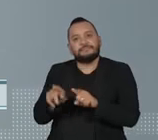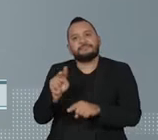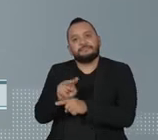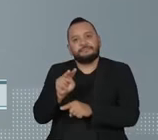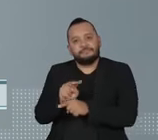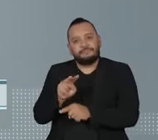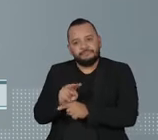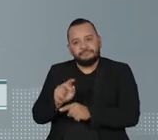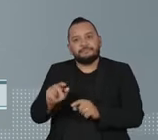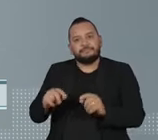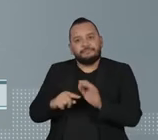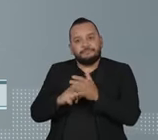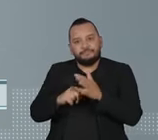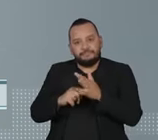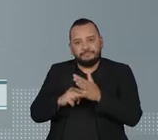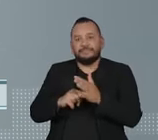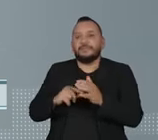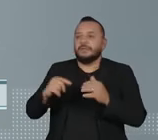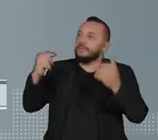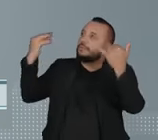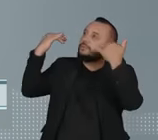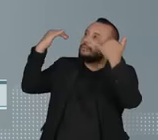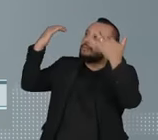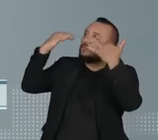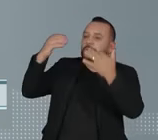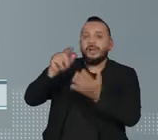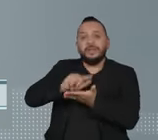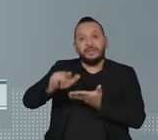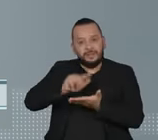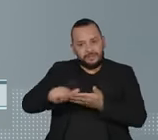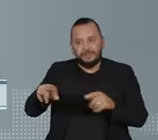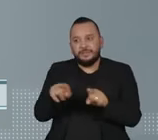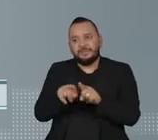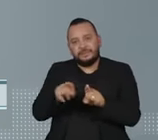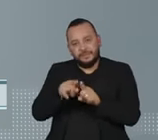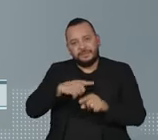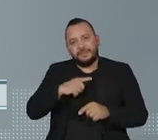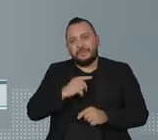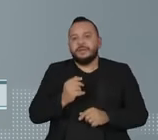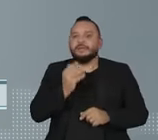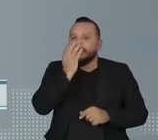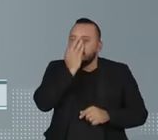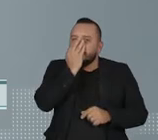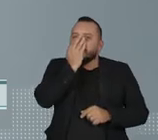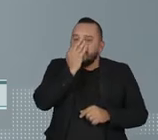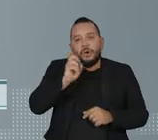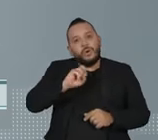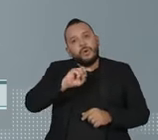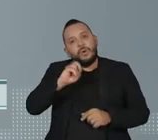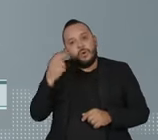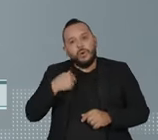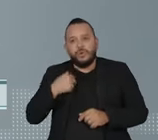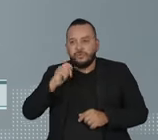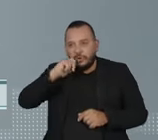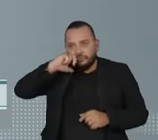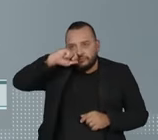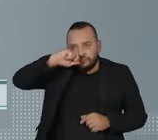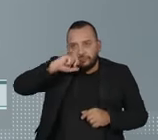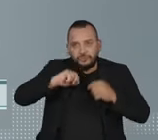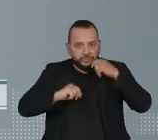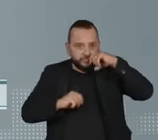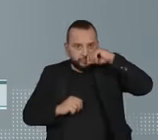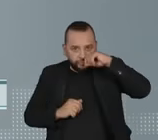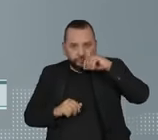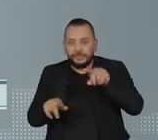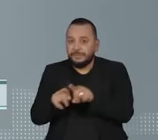ventiladores e ares condicionados limpos, fazer inalação ou lavagem nasal e manter os ambientes úmidos. Na ausência de um